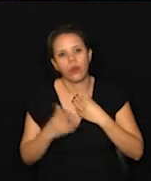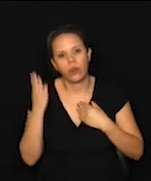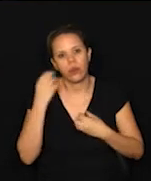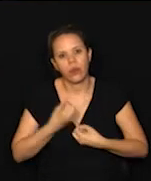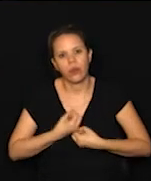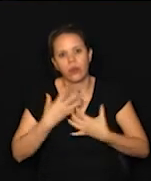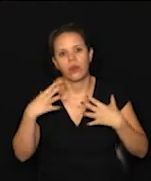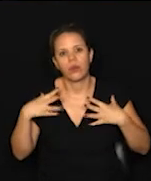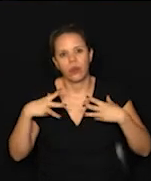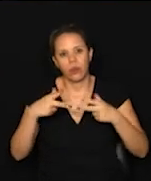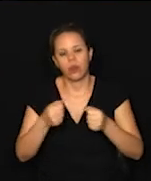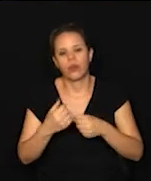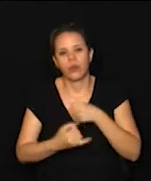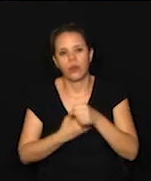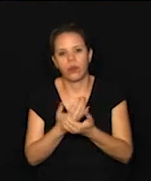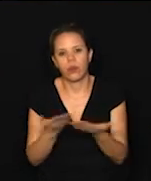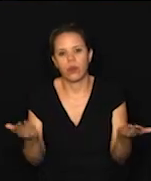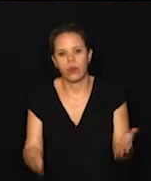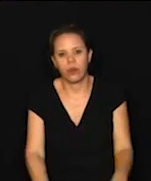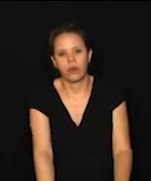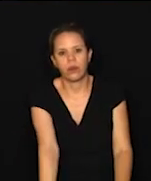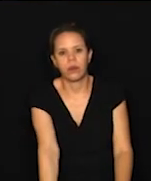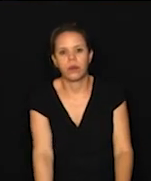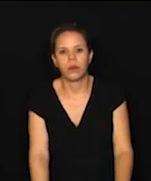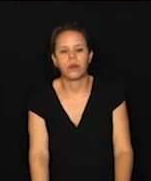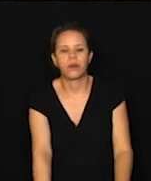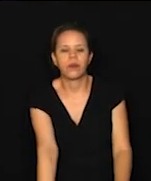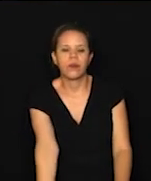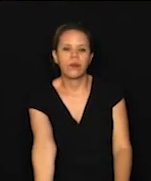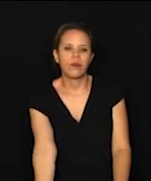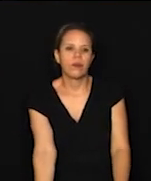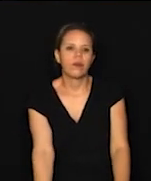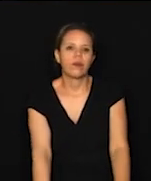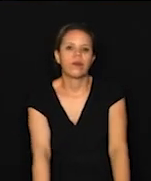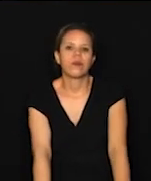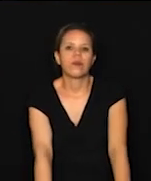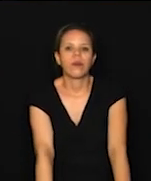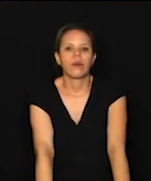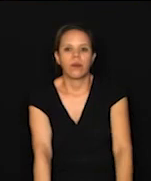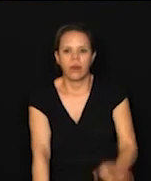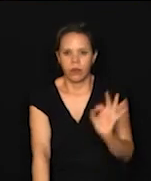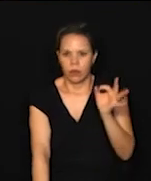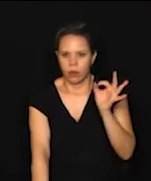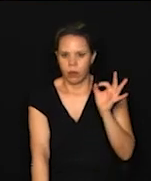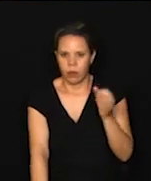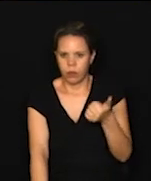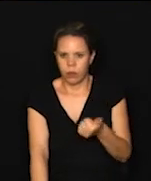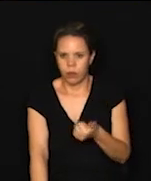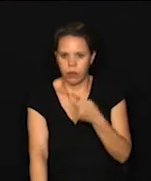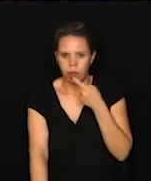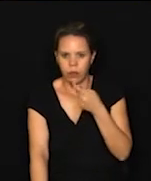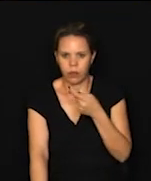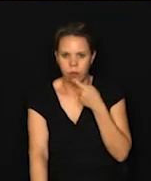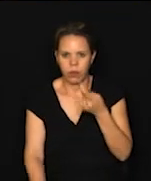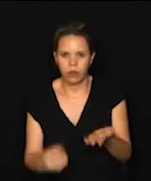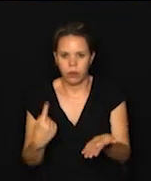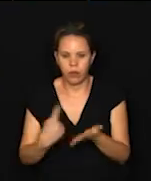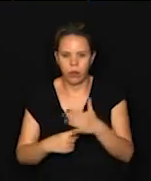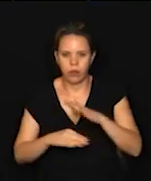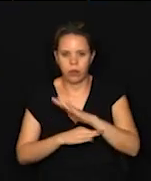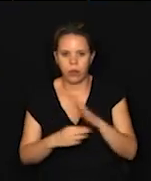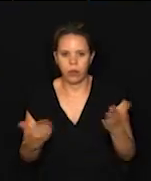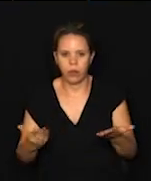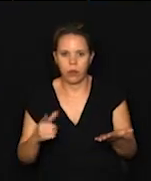informado e o site está na sua tela, campinas.sp.lege.br. Certo, Mirna? Certo. E falando em agenda da Câmara,